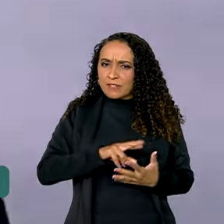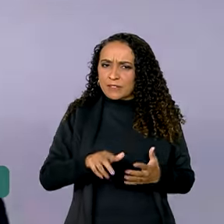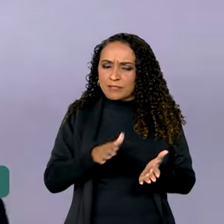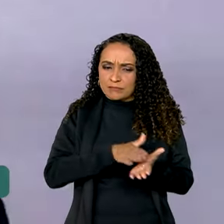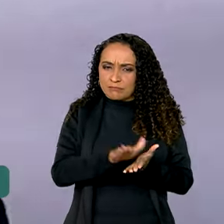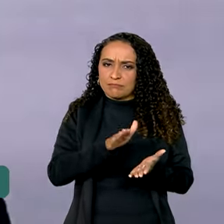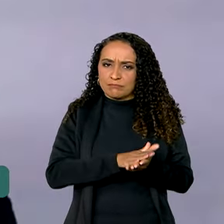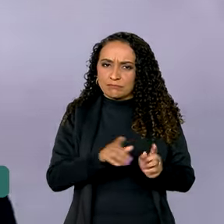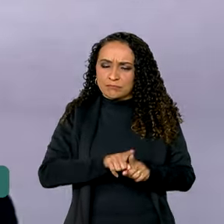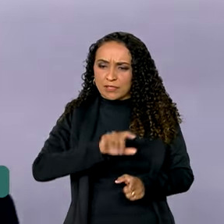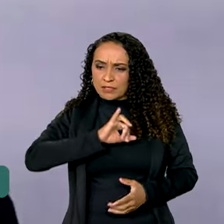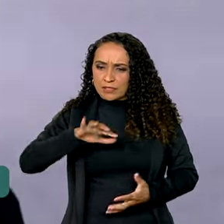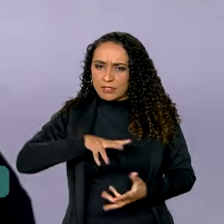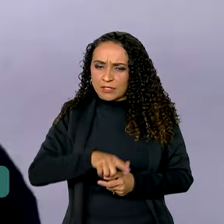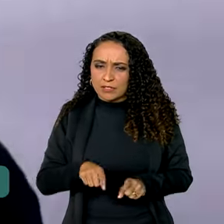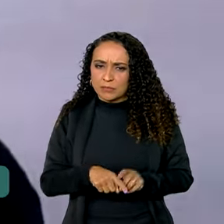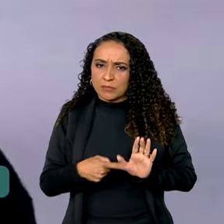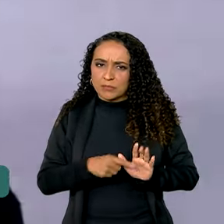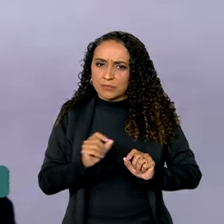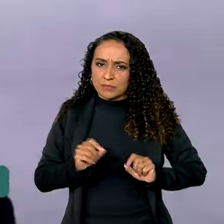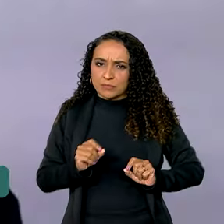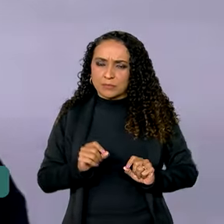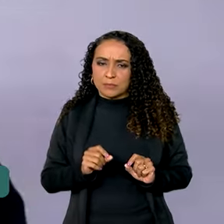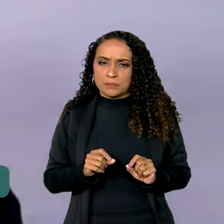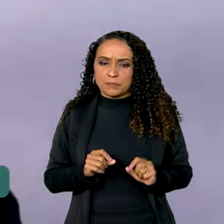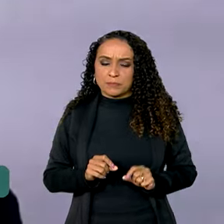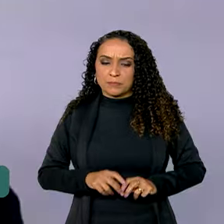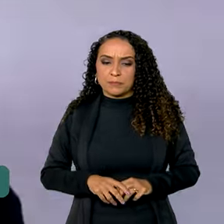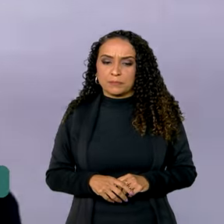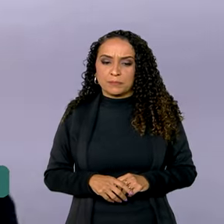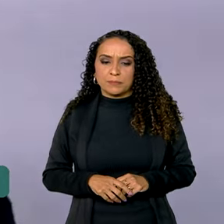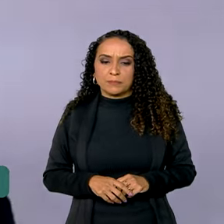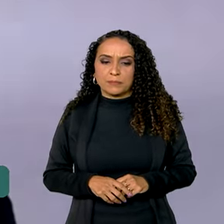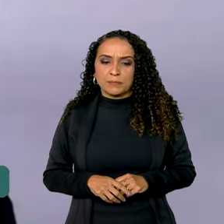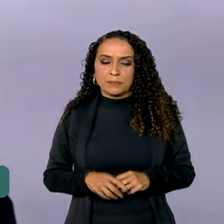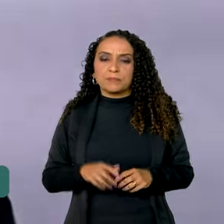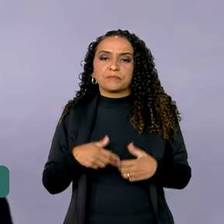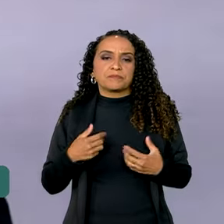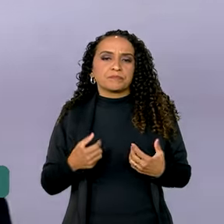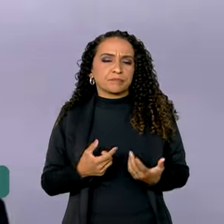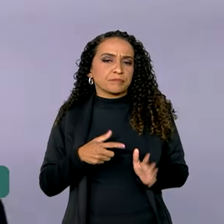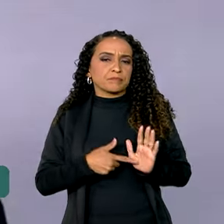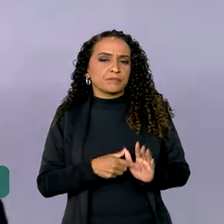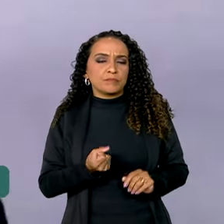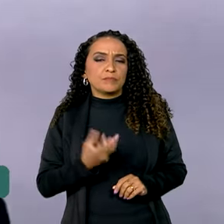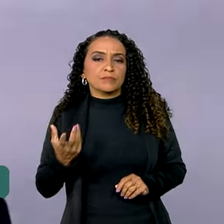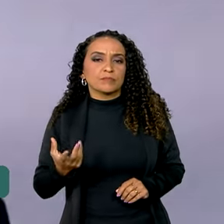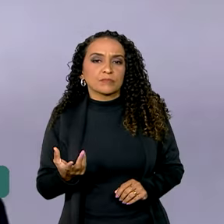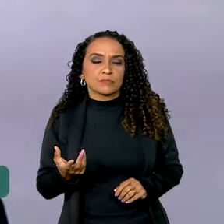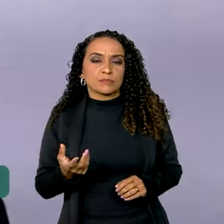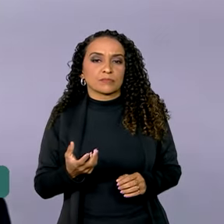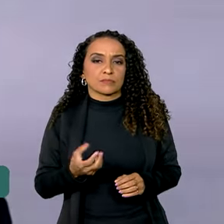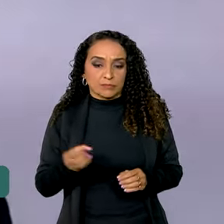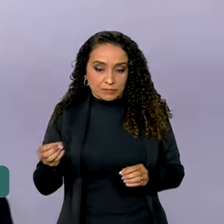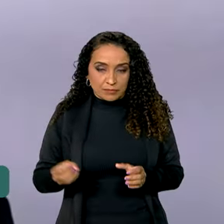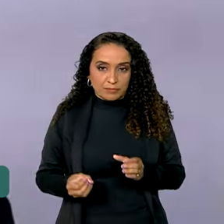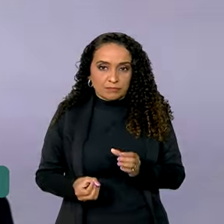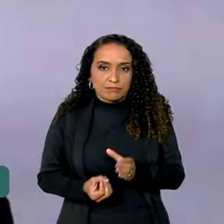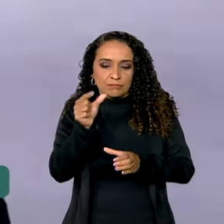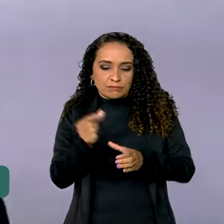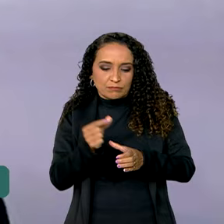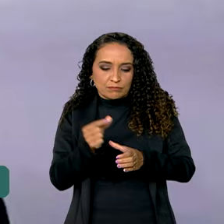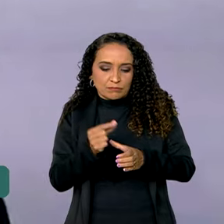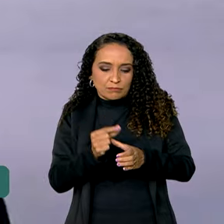publicações internacionais que apontam, por exemplo, que o quanto a chegada das cisternas impacta na